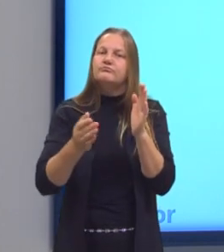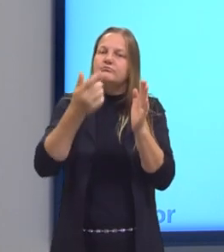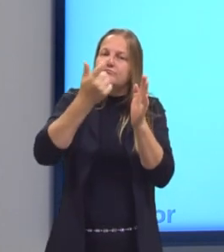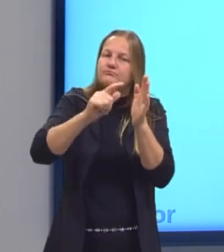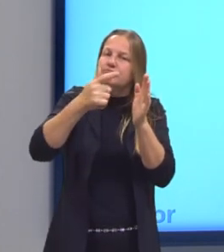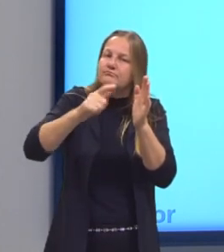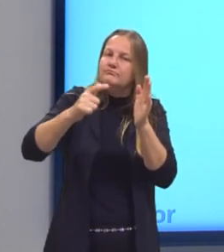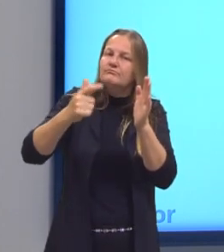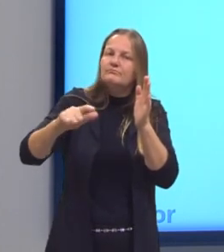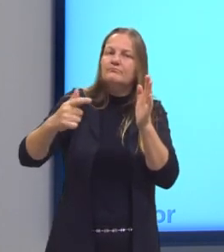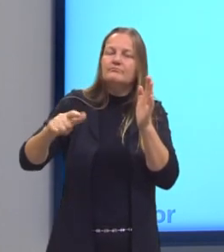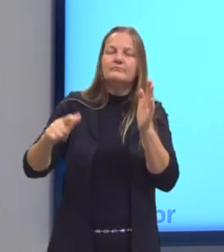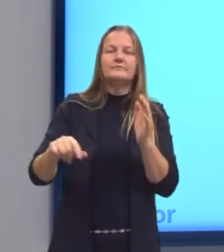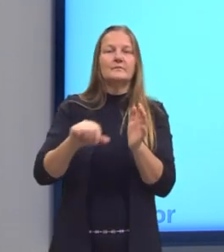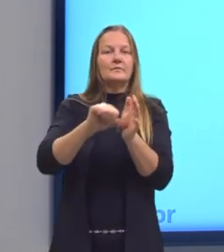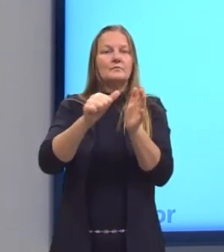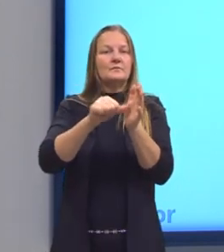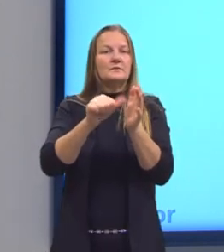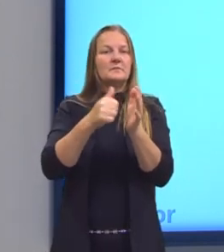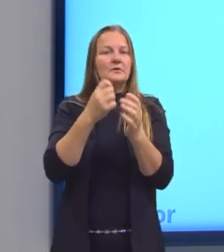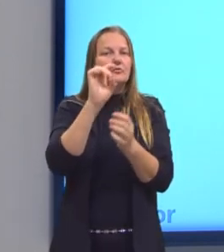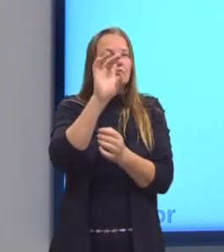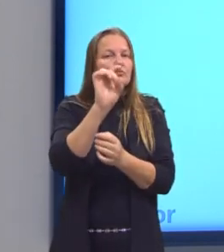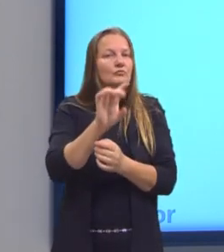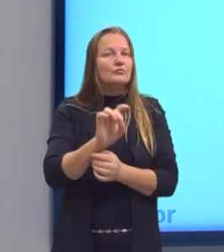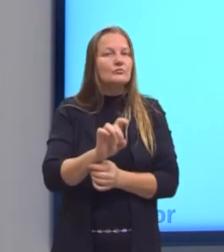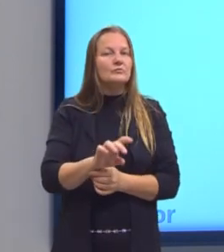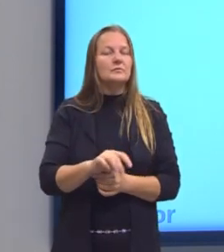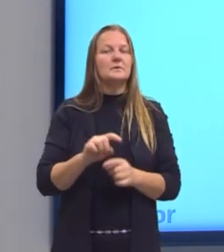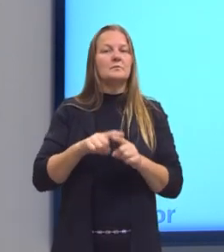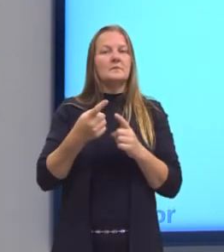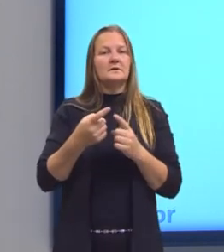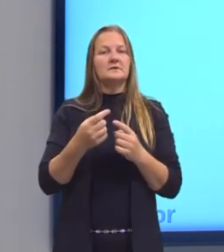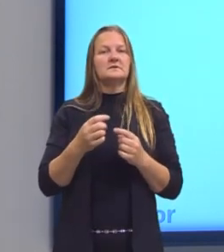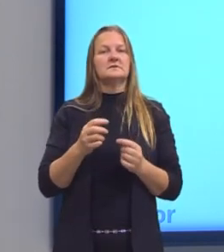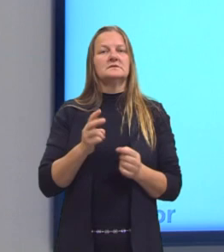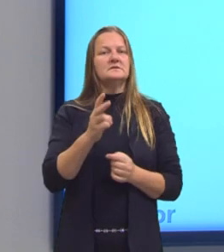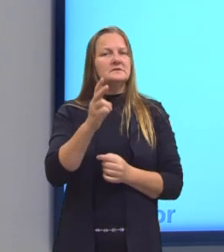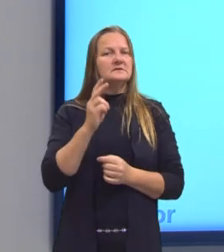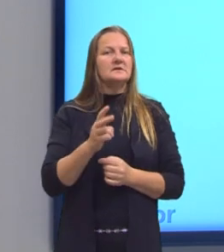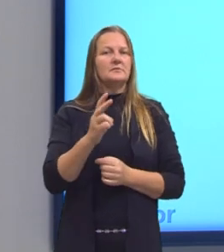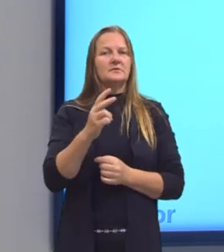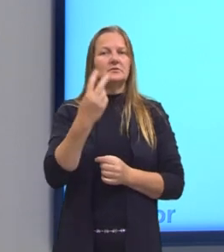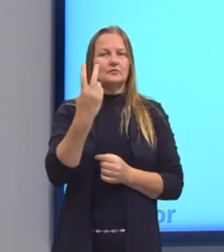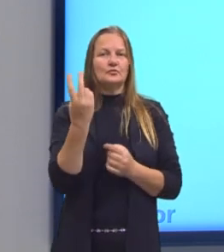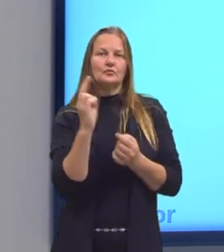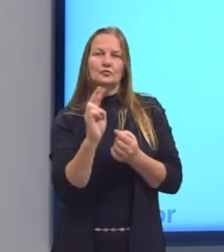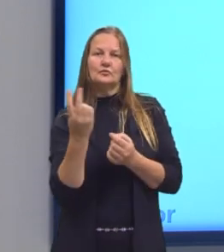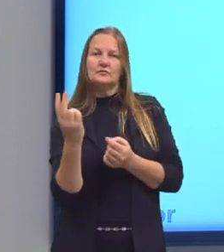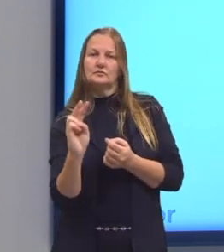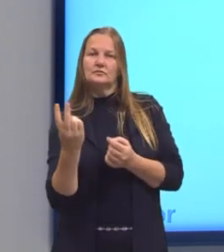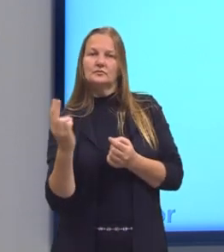cuidar o primeiro valor de cada uma. Mas a gente vai acrescentando sempre duas unidades.